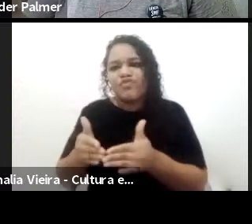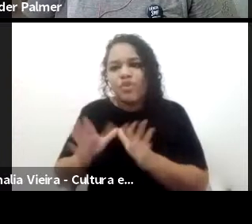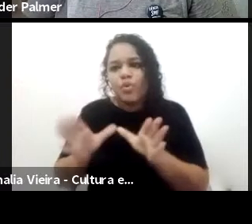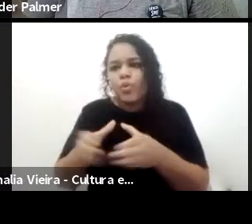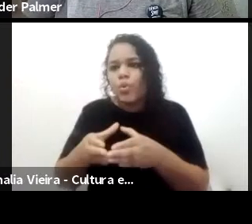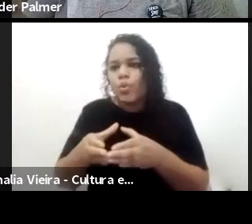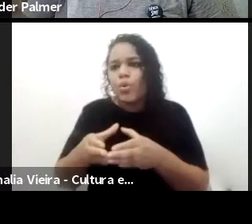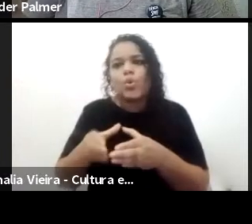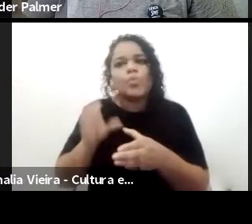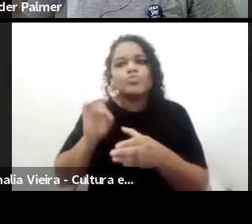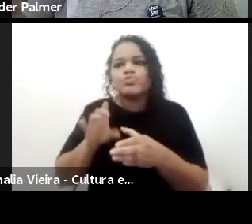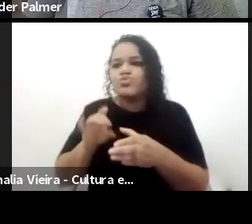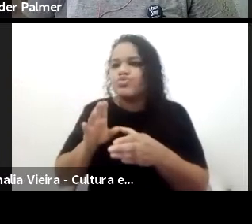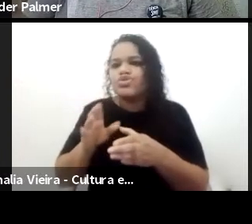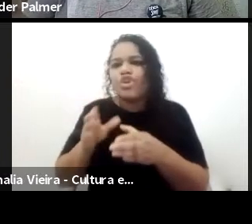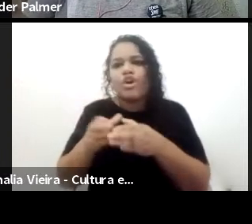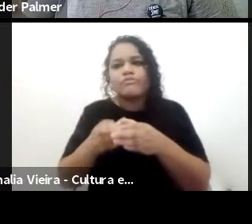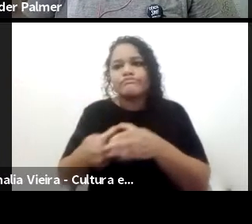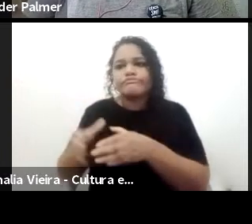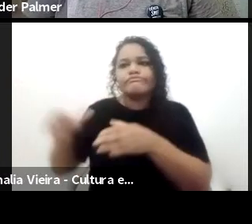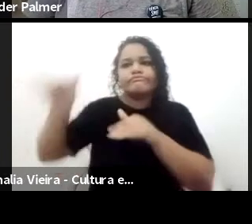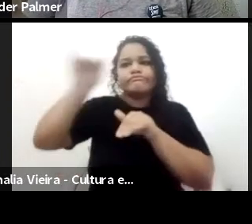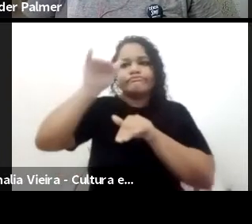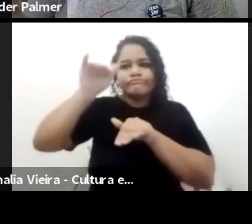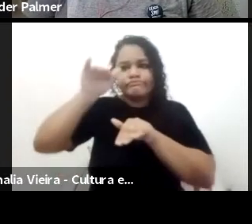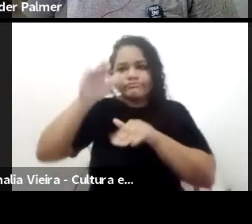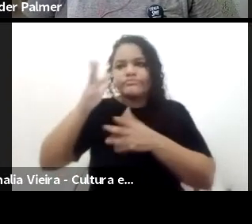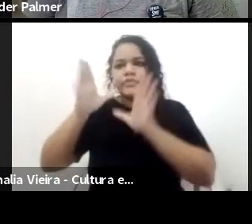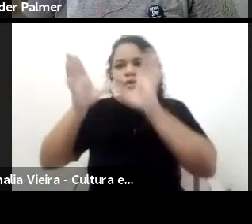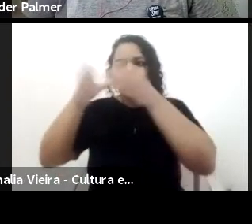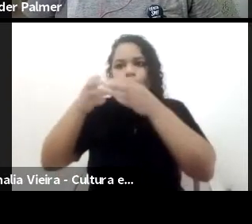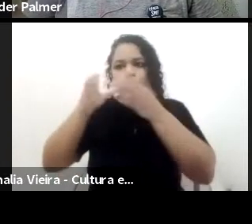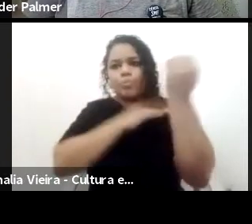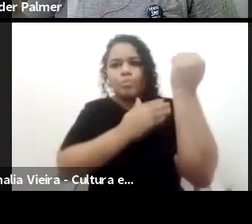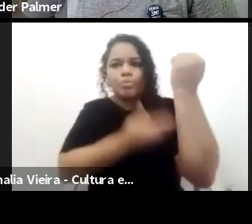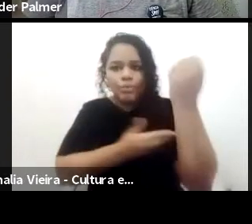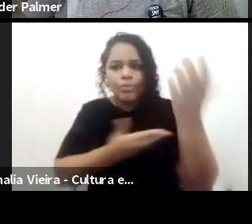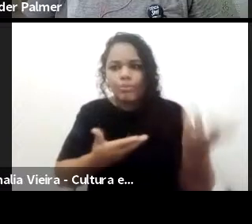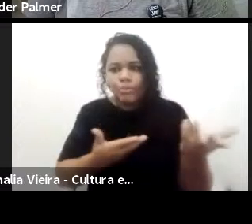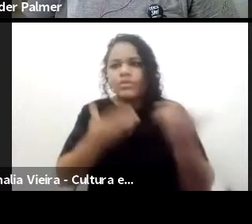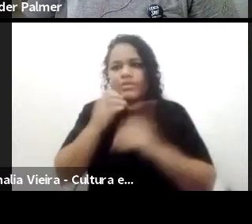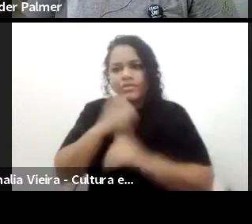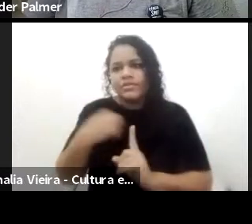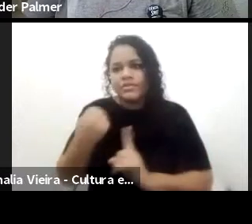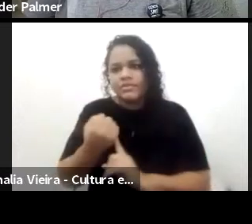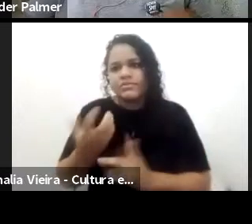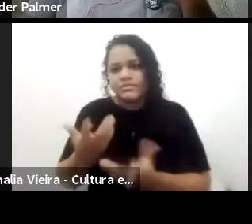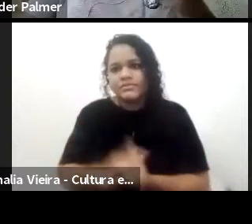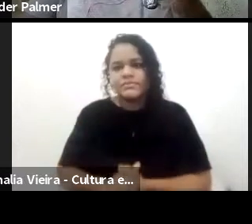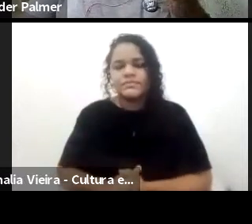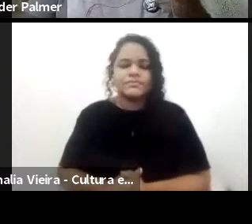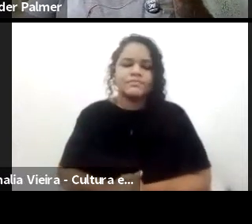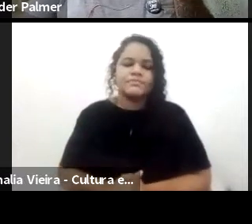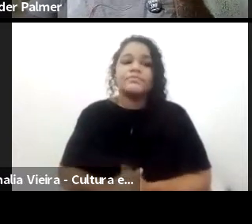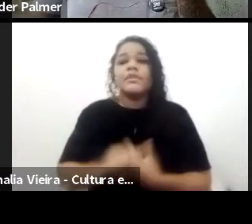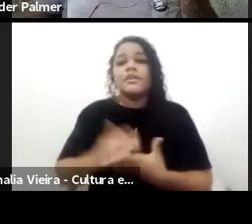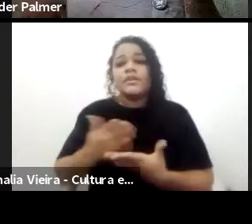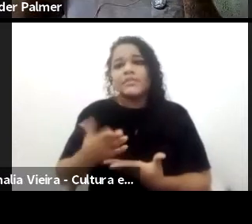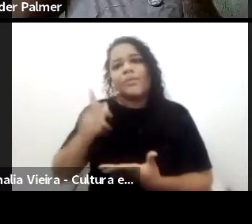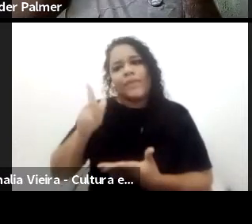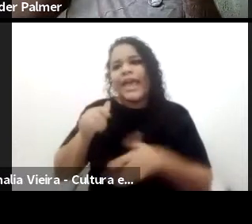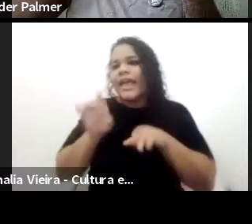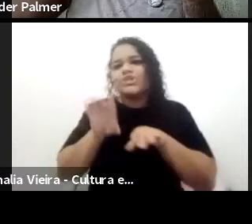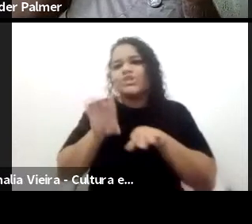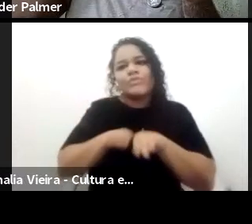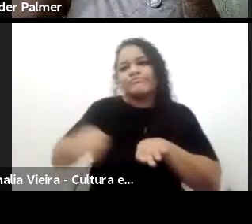pessoas que pertencem a um determinado poder dessa sociedade. Então, a gente tem que pensar que é para a elite, não é